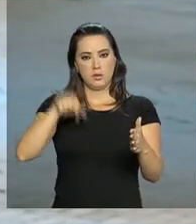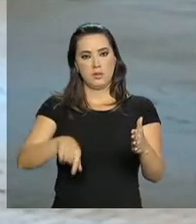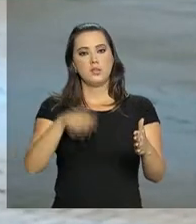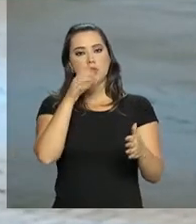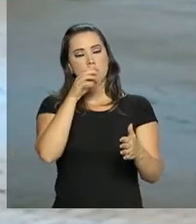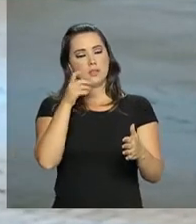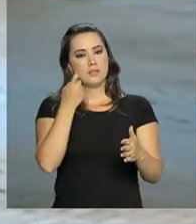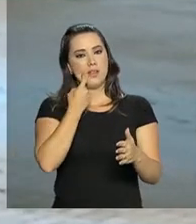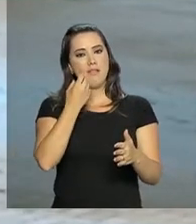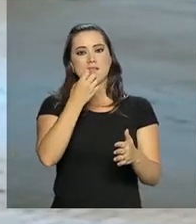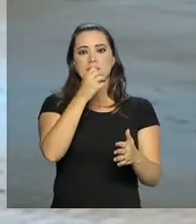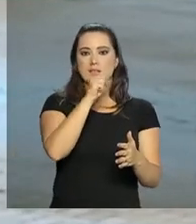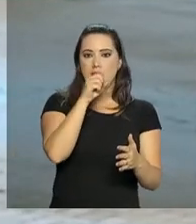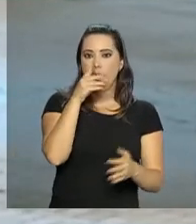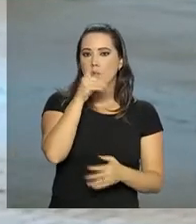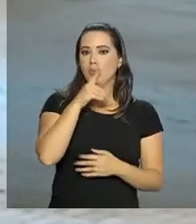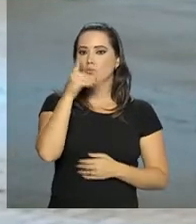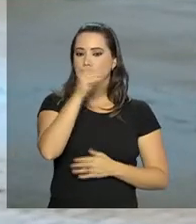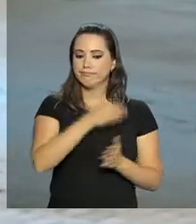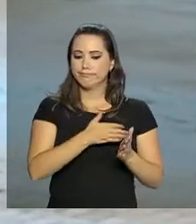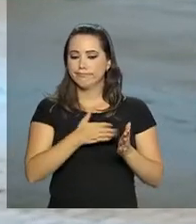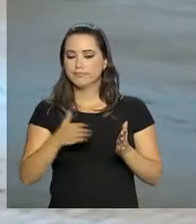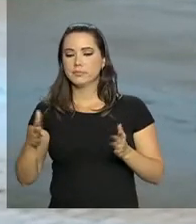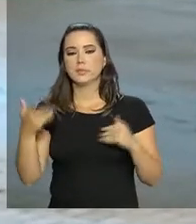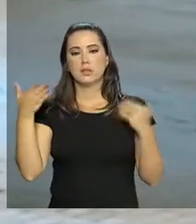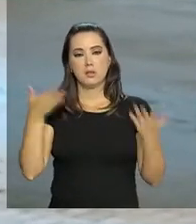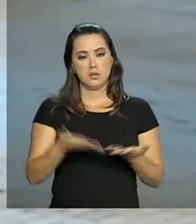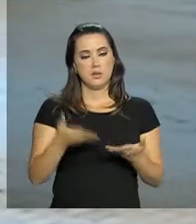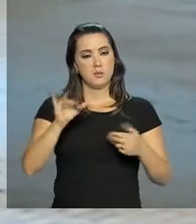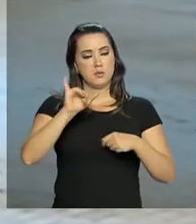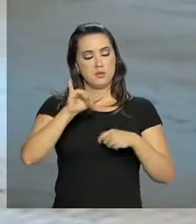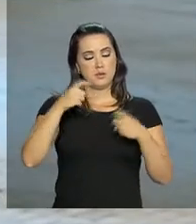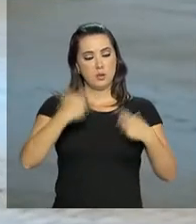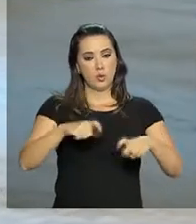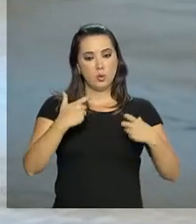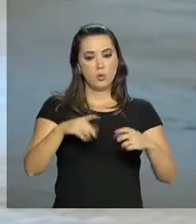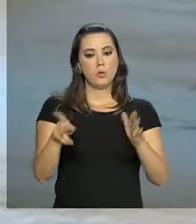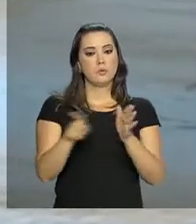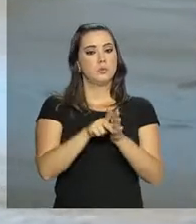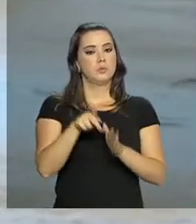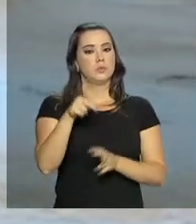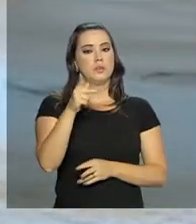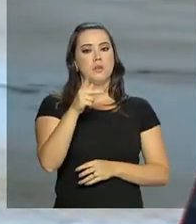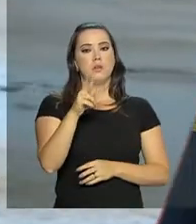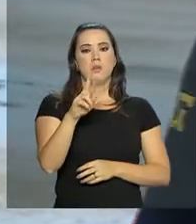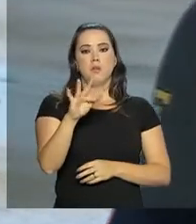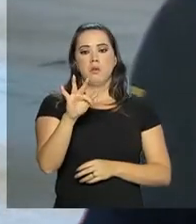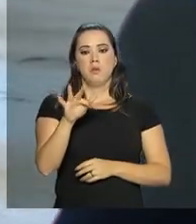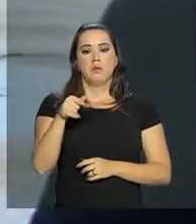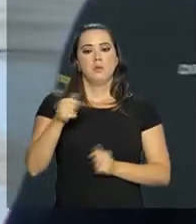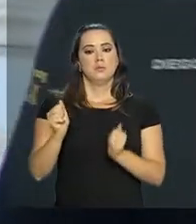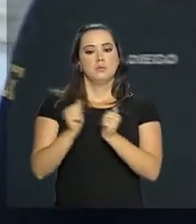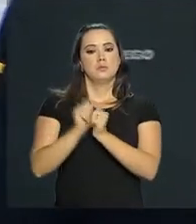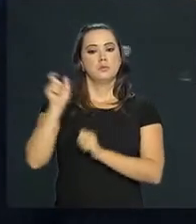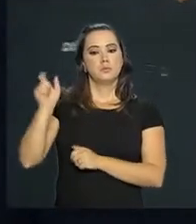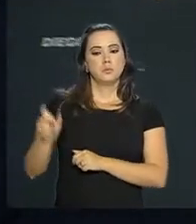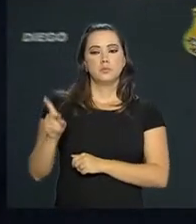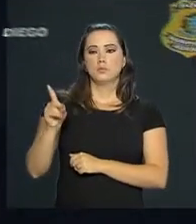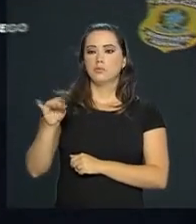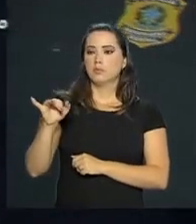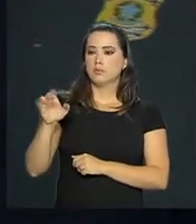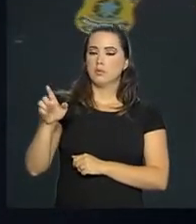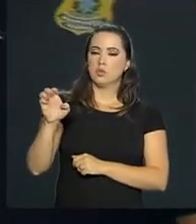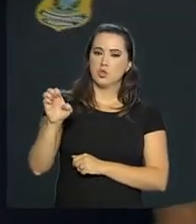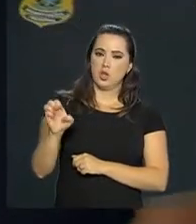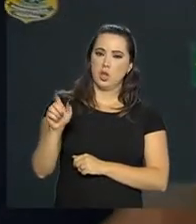prolongado. Nós estamos aqui na sede nacional da PRF e, ao meu lado, o porta-voz da PRF, Diego Brandão,